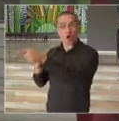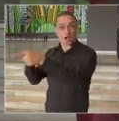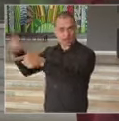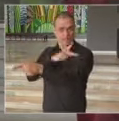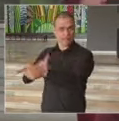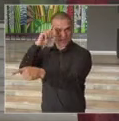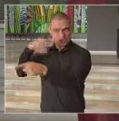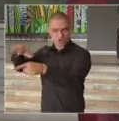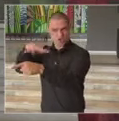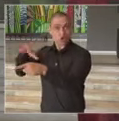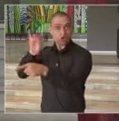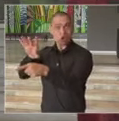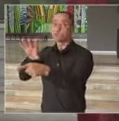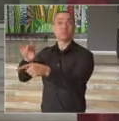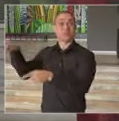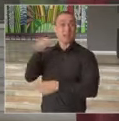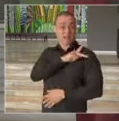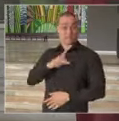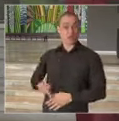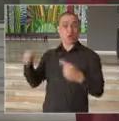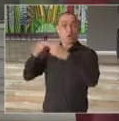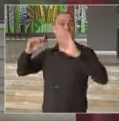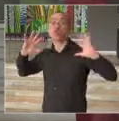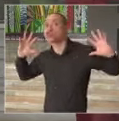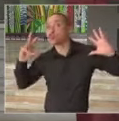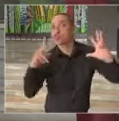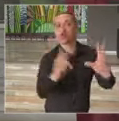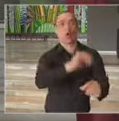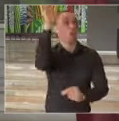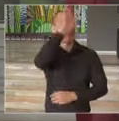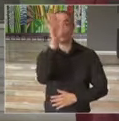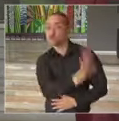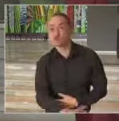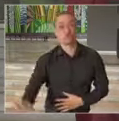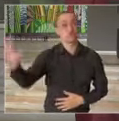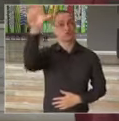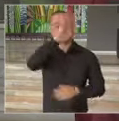Ele deve ser o presidente de todos os brasileiros.